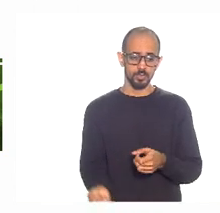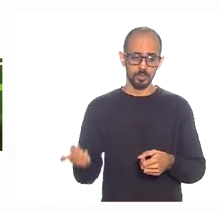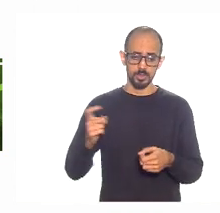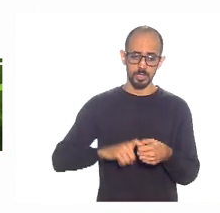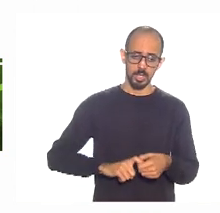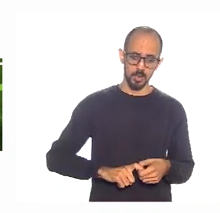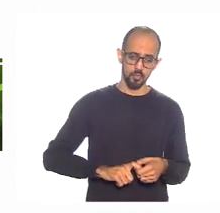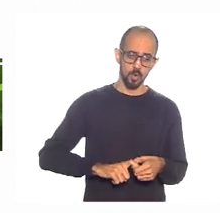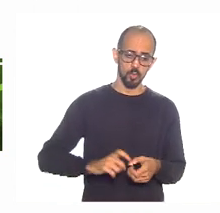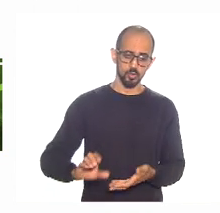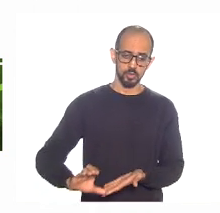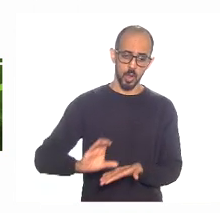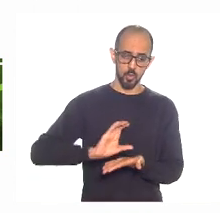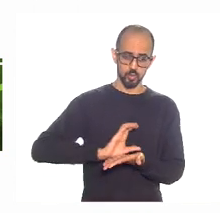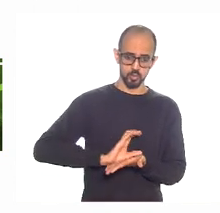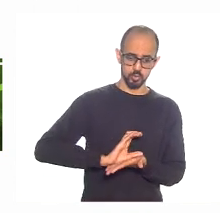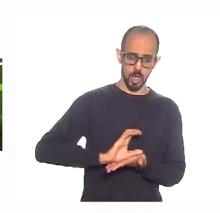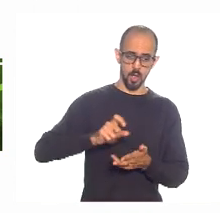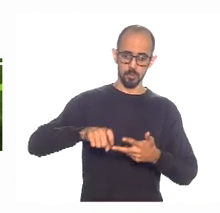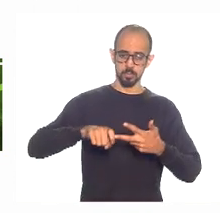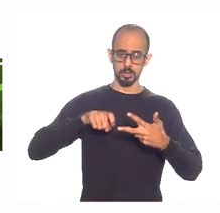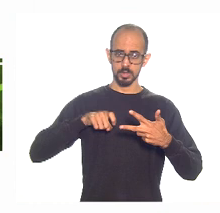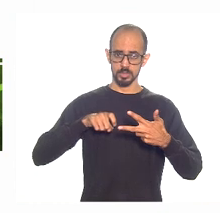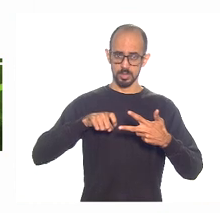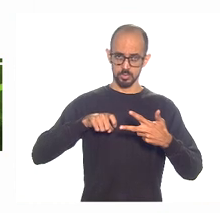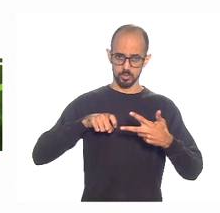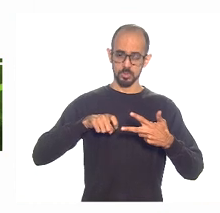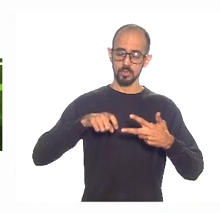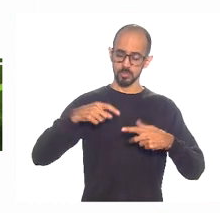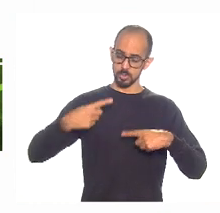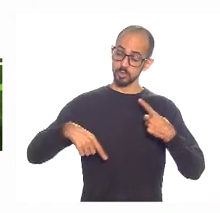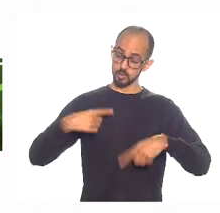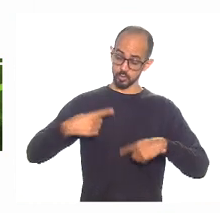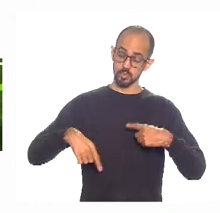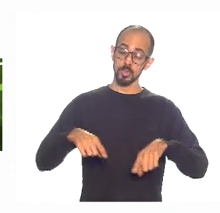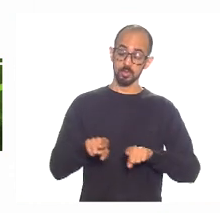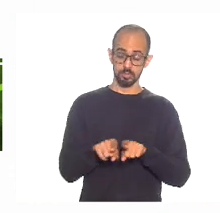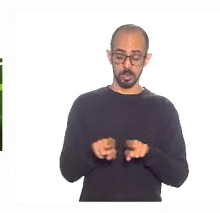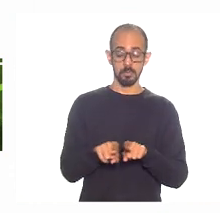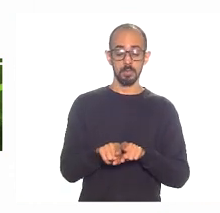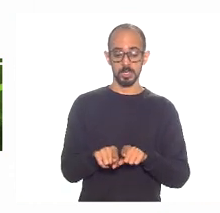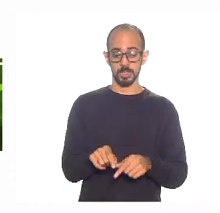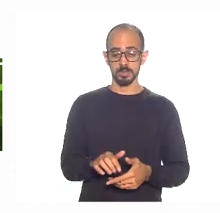Essa devolução dos saldos fundos ao Poder Executivo é uma questão a ser discutida também. Vai lá.